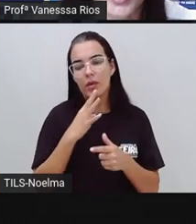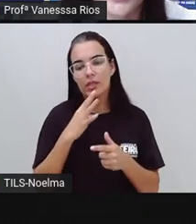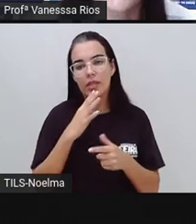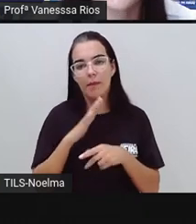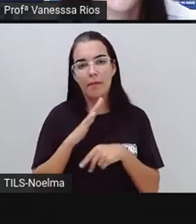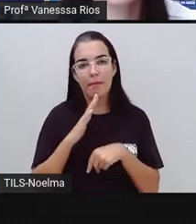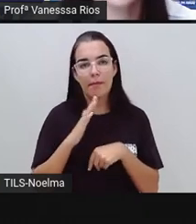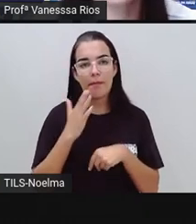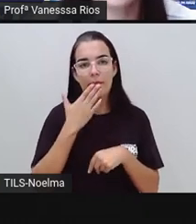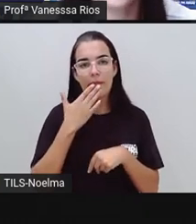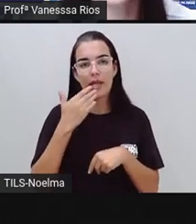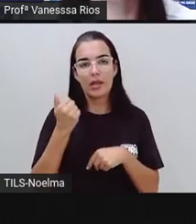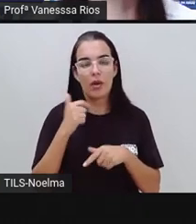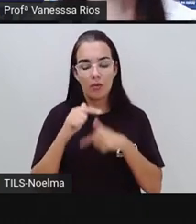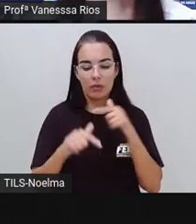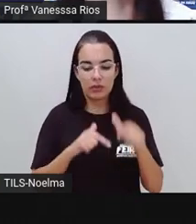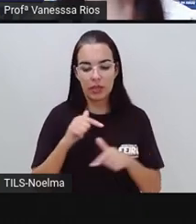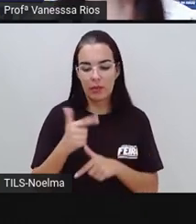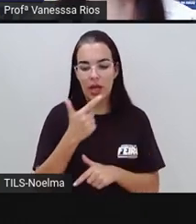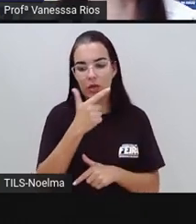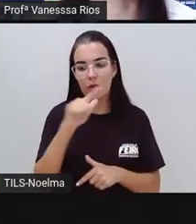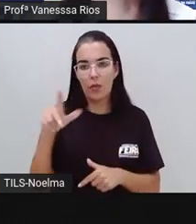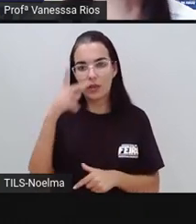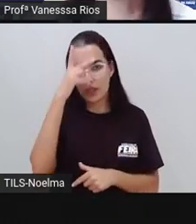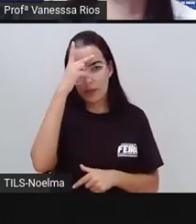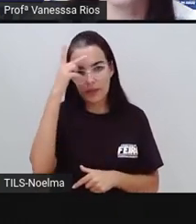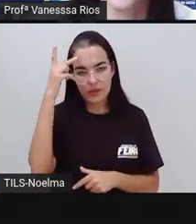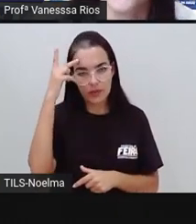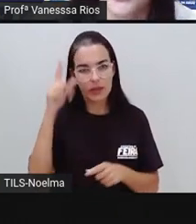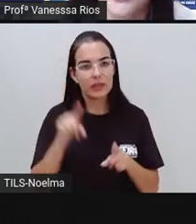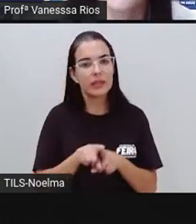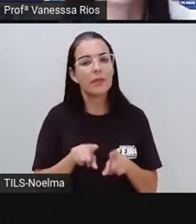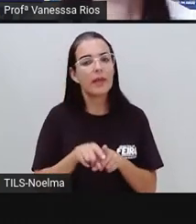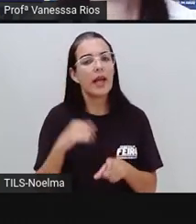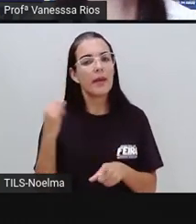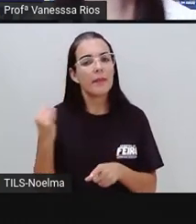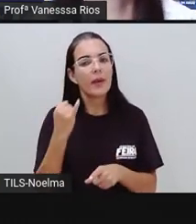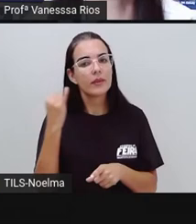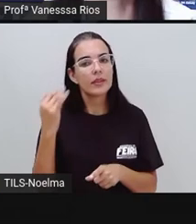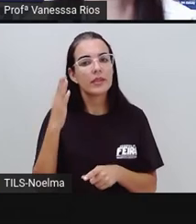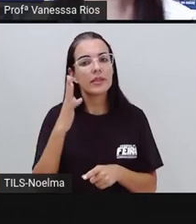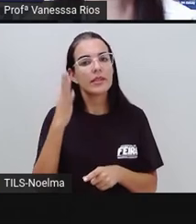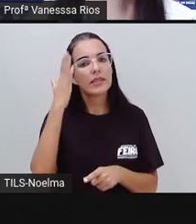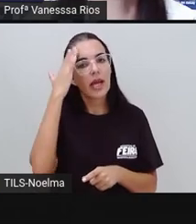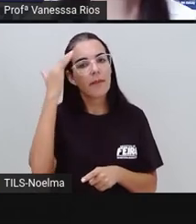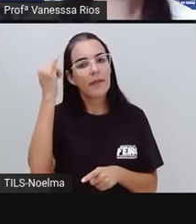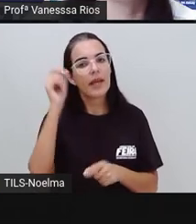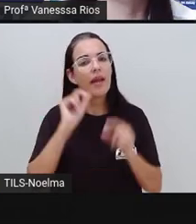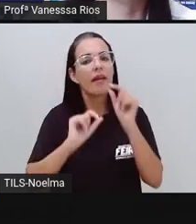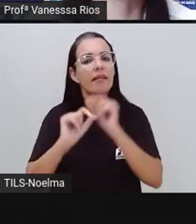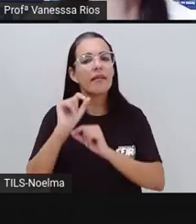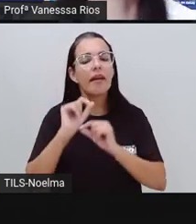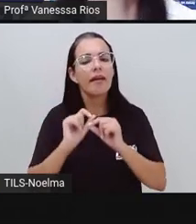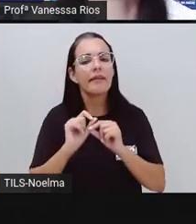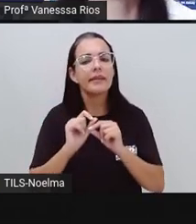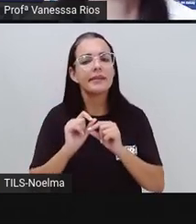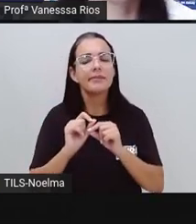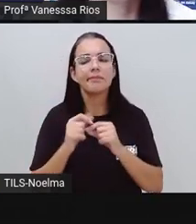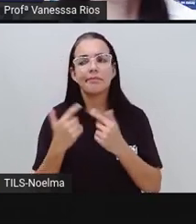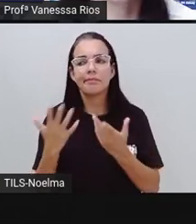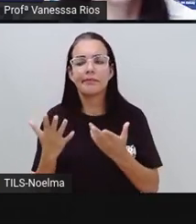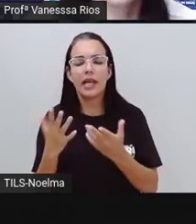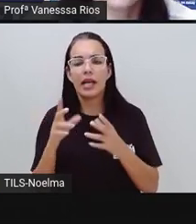pessoa. e é importante a gente saber quem nós estamos entrevistando, conhecer o tema, conhecer